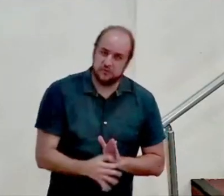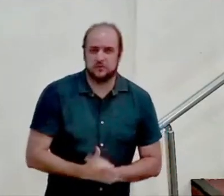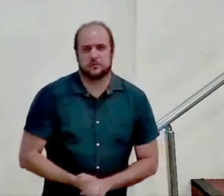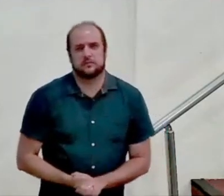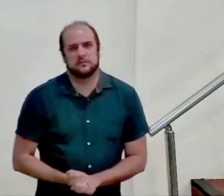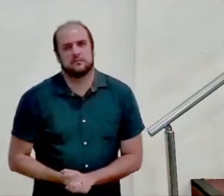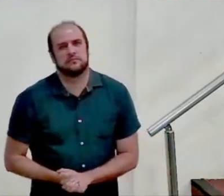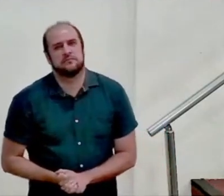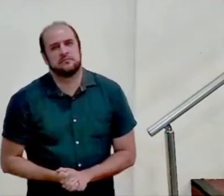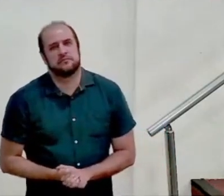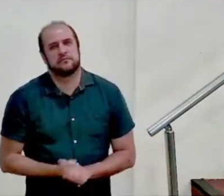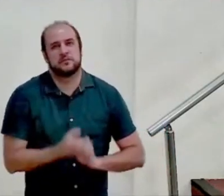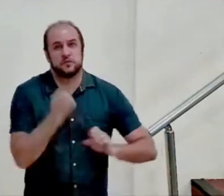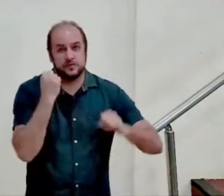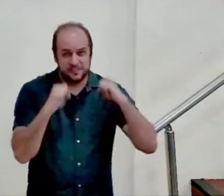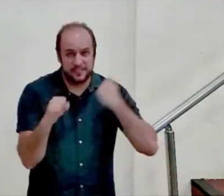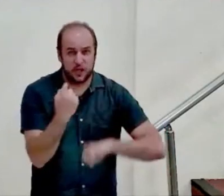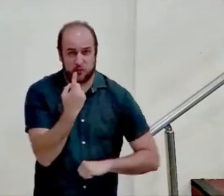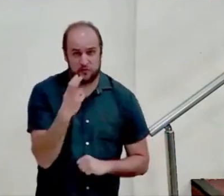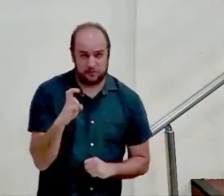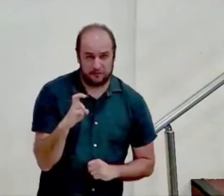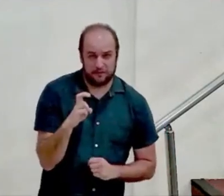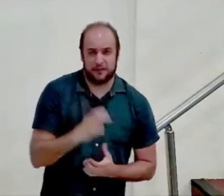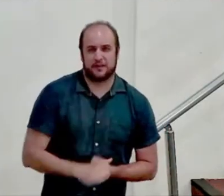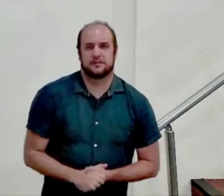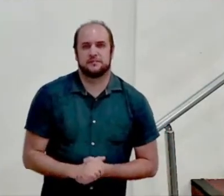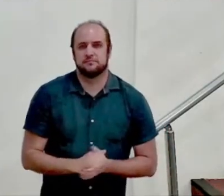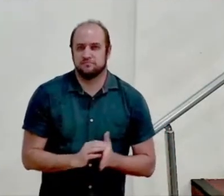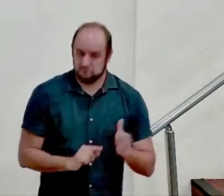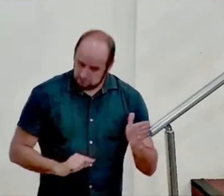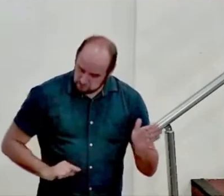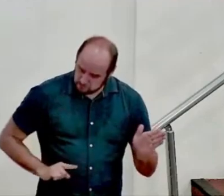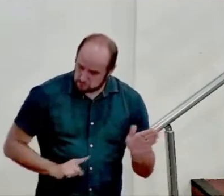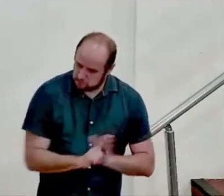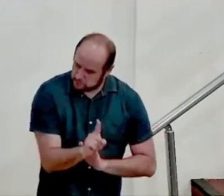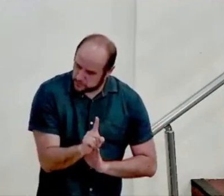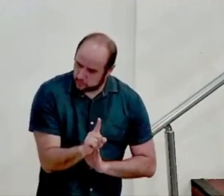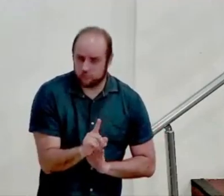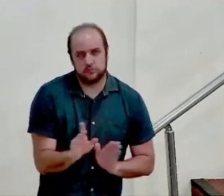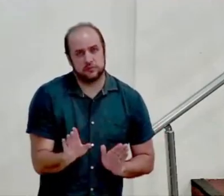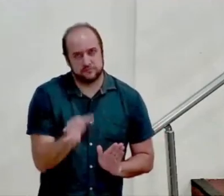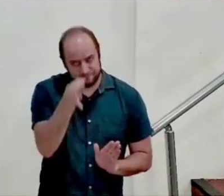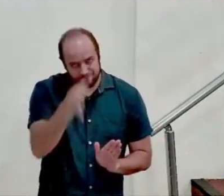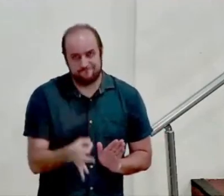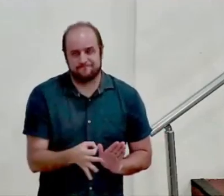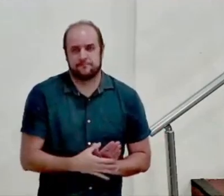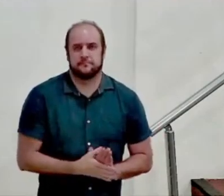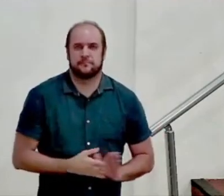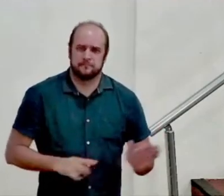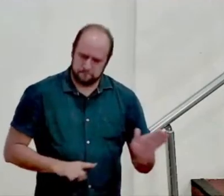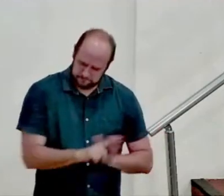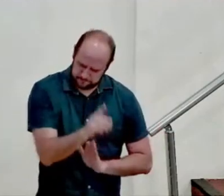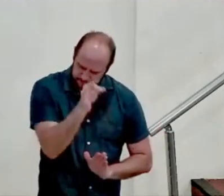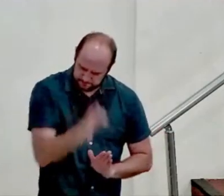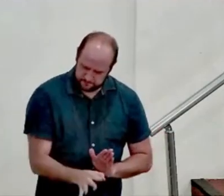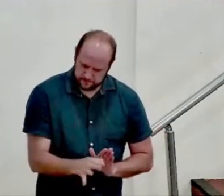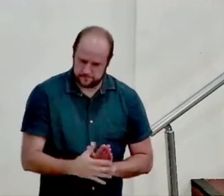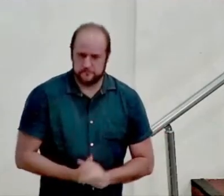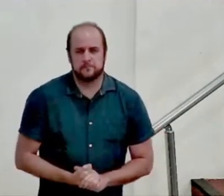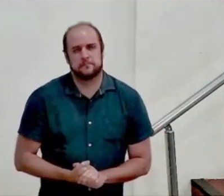E o Salmo de número 15, ele faz uma pergunta muito correta. Ele faz uma pergunta certa.